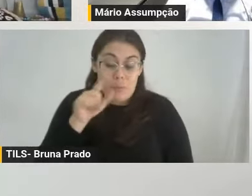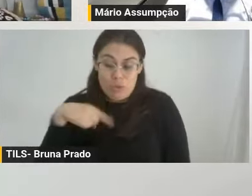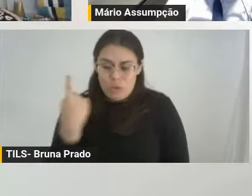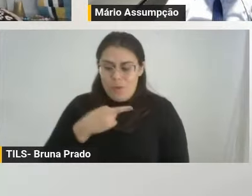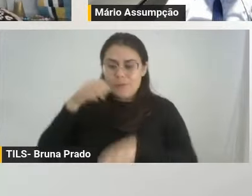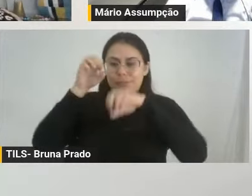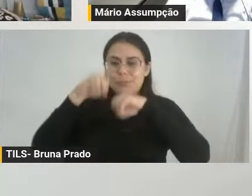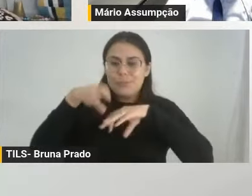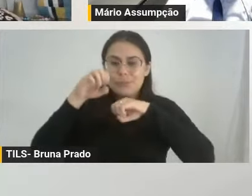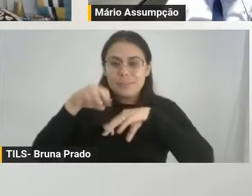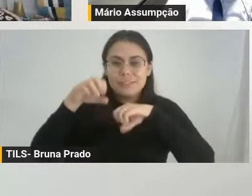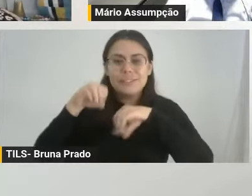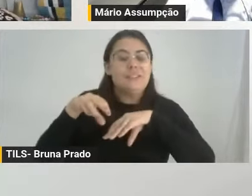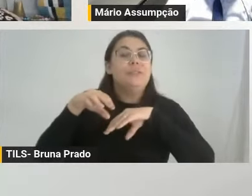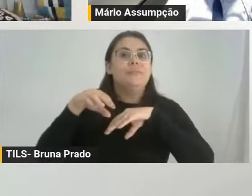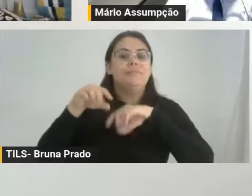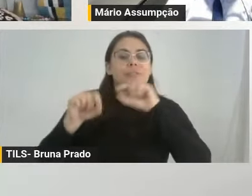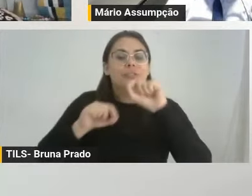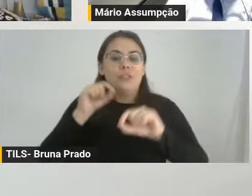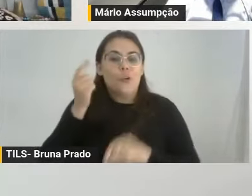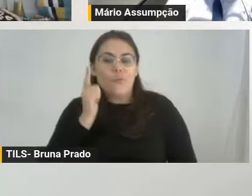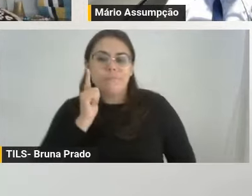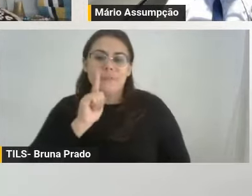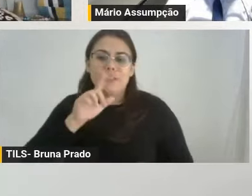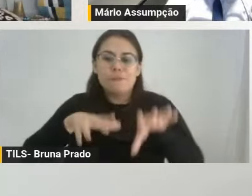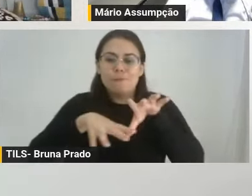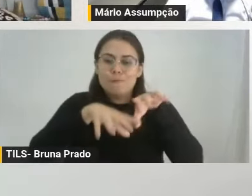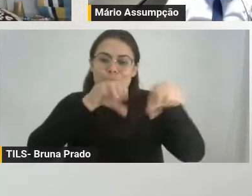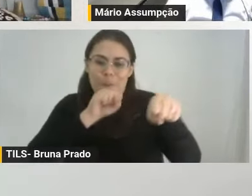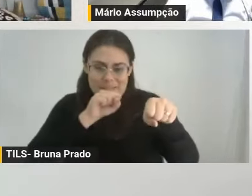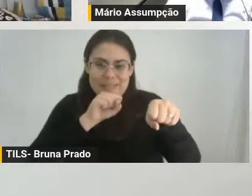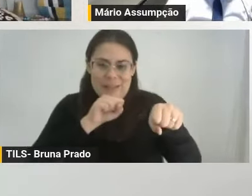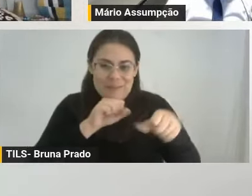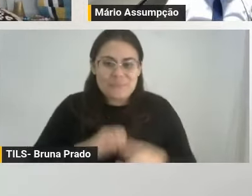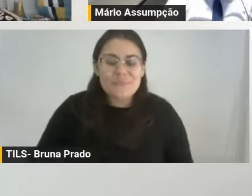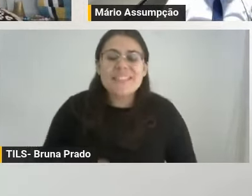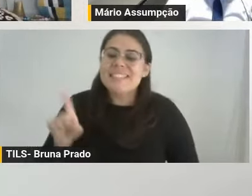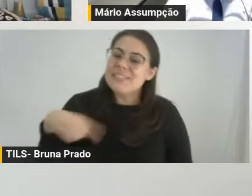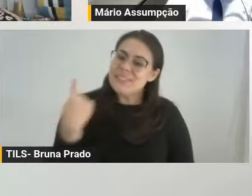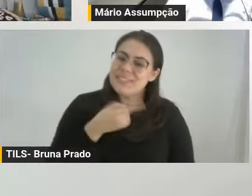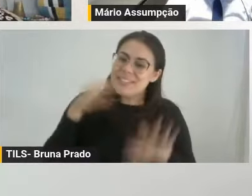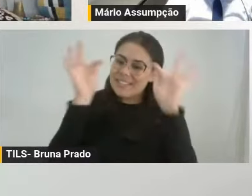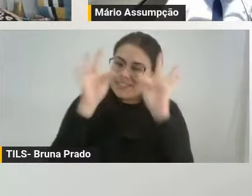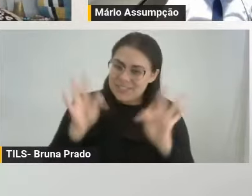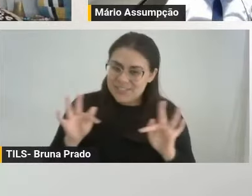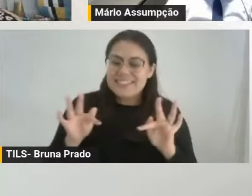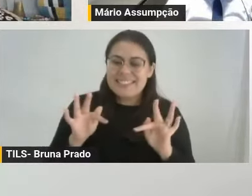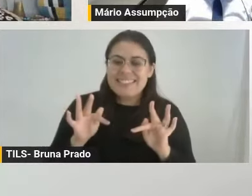comemoração, ela se traduz em formação, não é, doutor Mário? Então, por isso que nós estamos muito felizes em recebê-lo, porque,